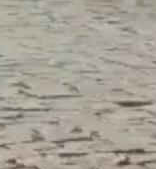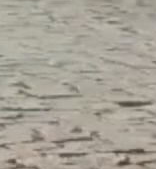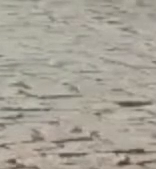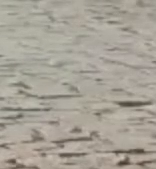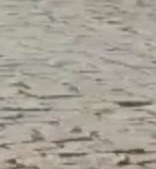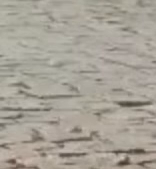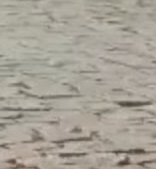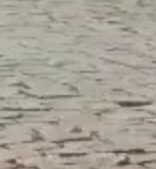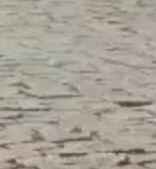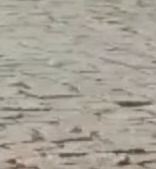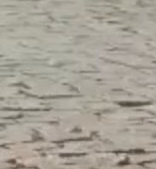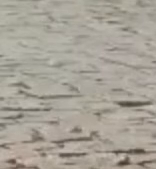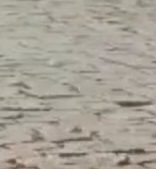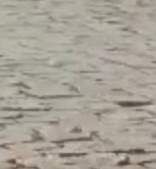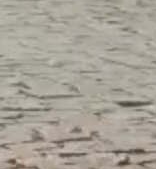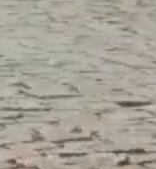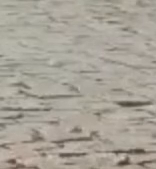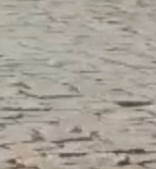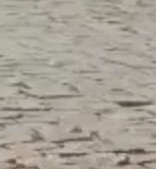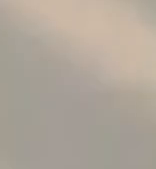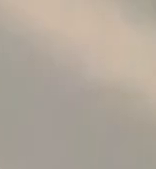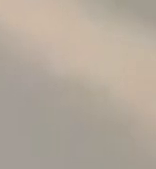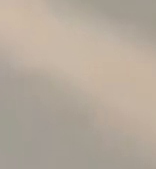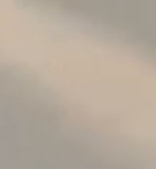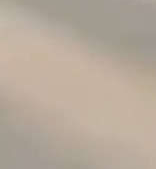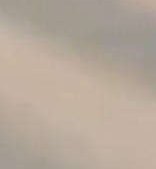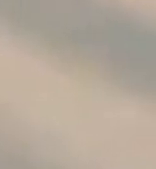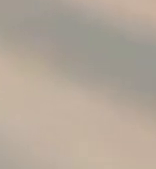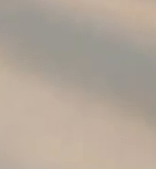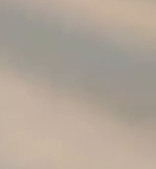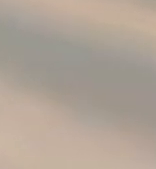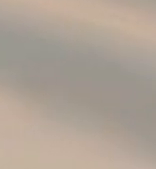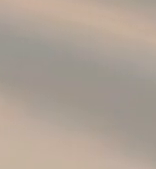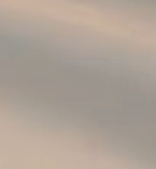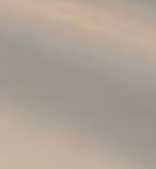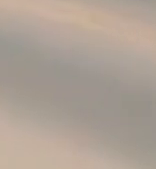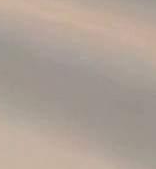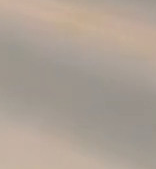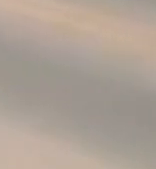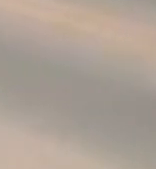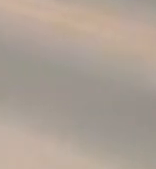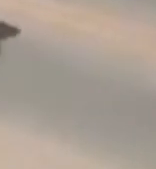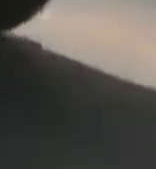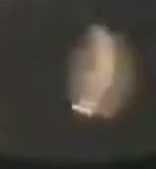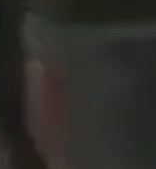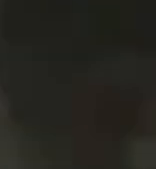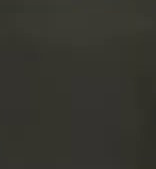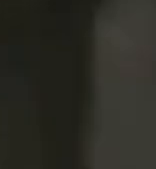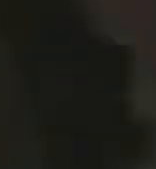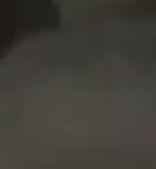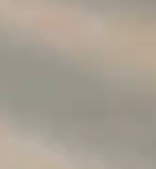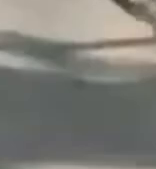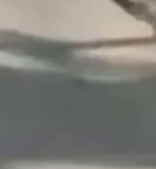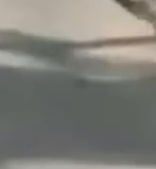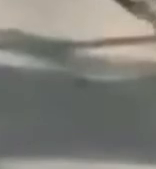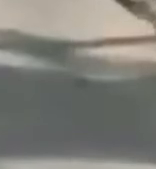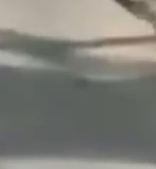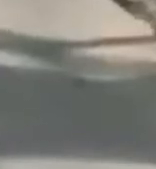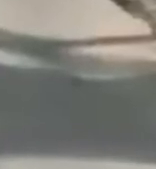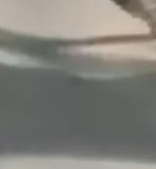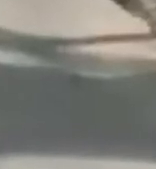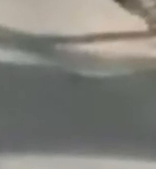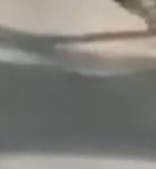bairro Santa Terezinha e bairro Coloninha, além da drenagem e pavimentação das ruas José Anastácio da Silva e